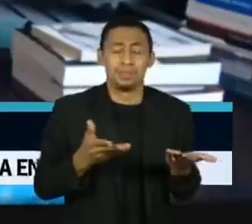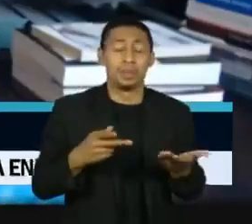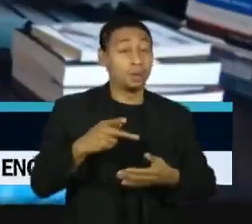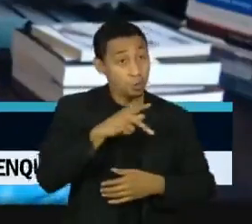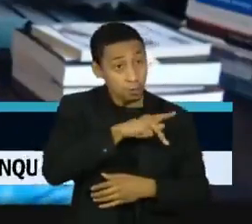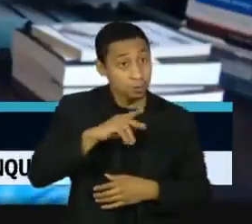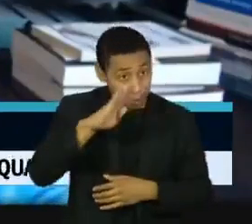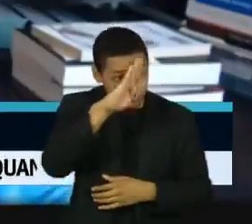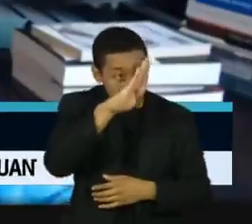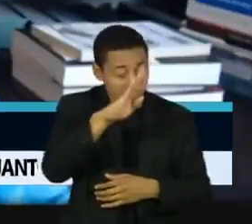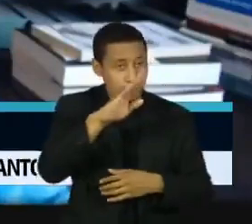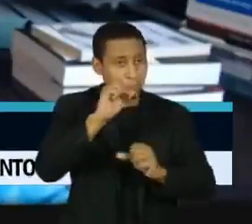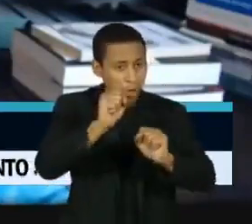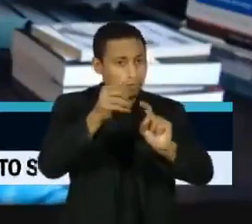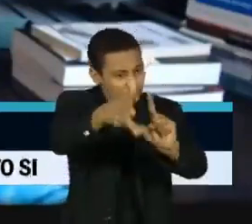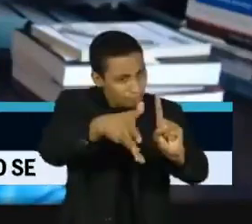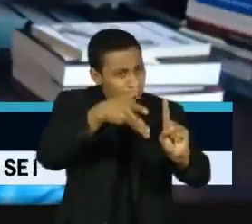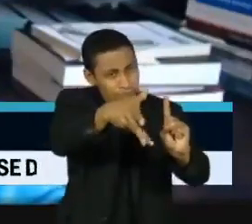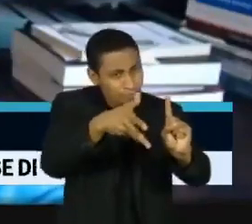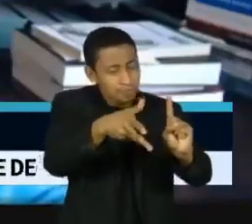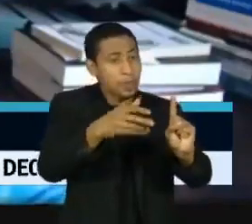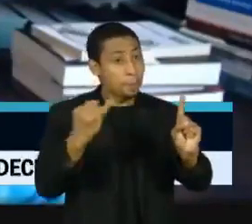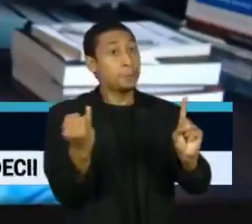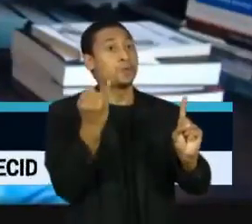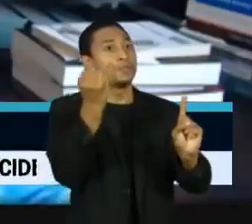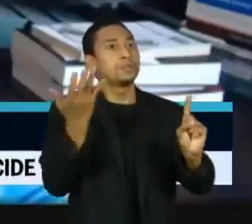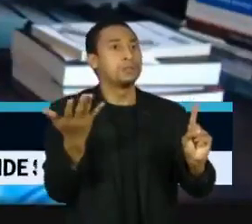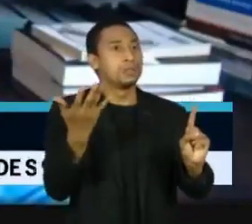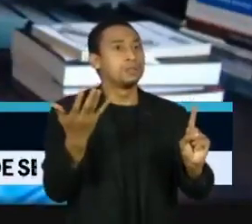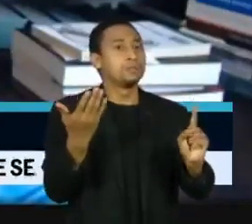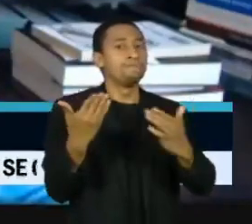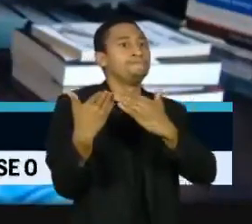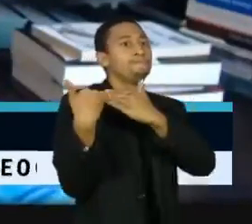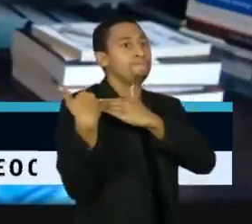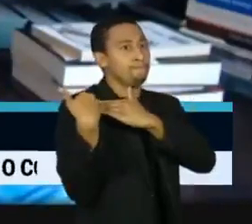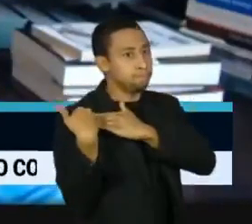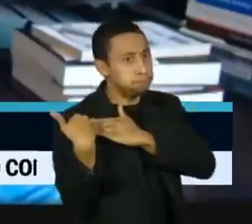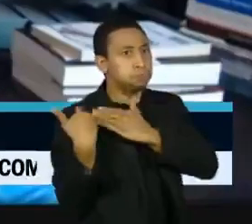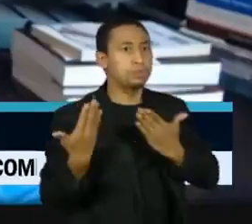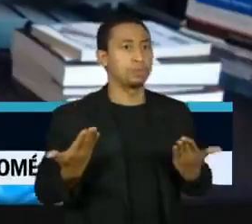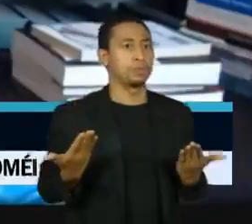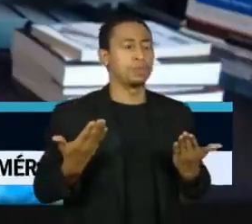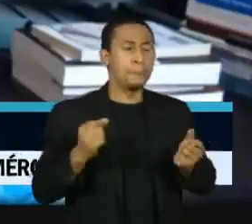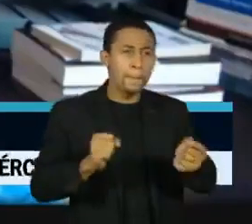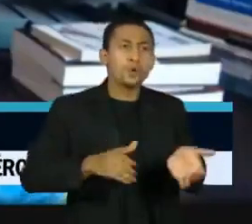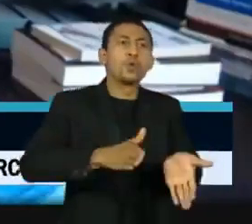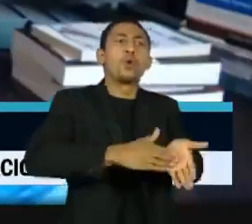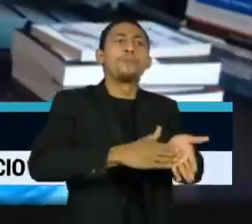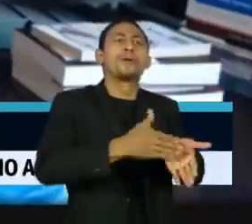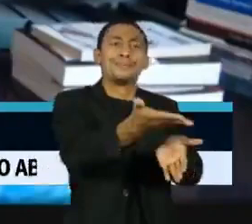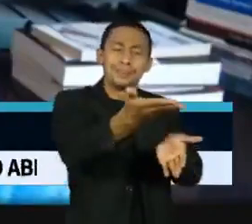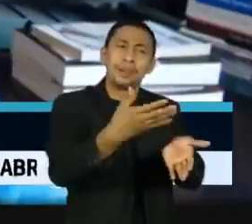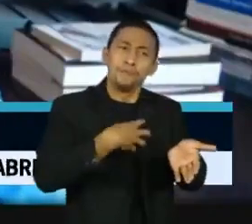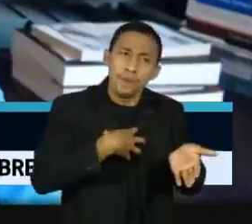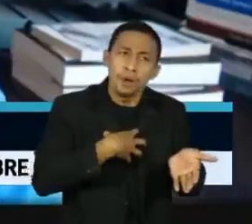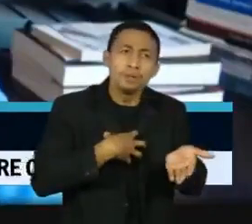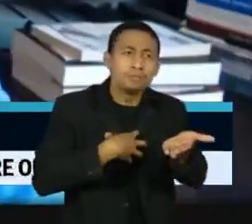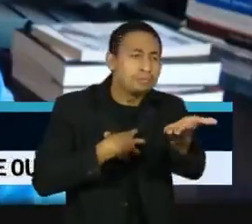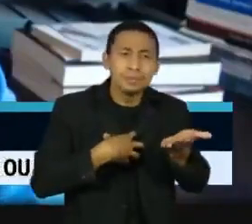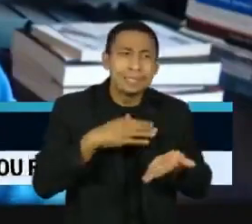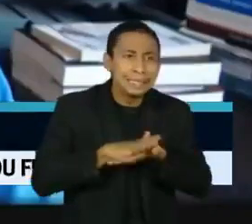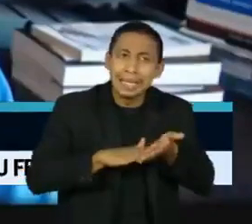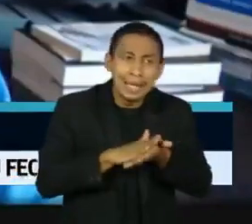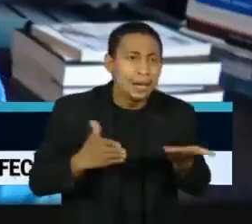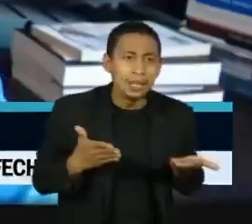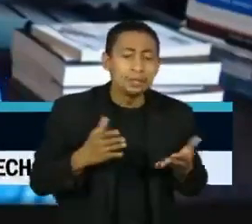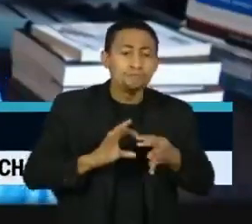no capítulo pesa muito nessas horas. Então, eu acho que o que se pode cobrar é a falta do sentimento de que